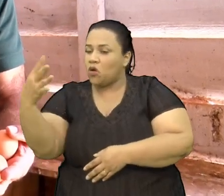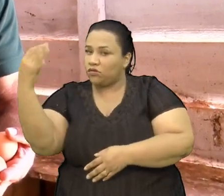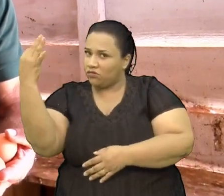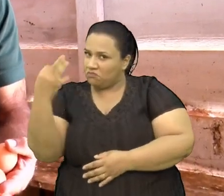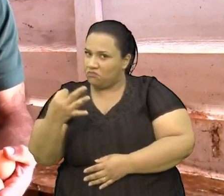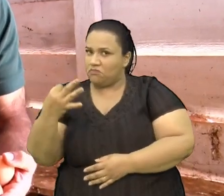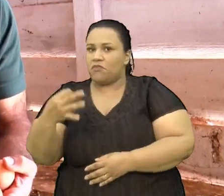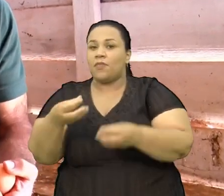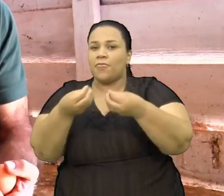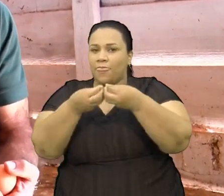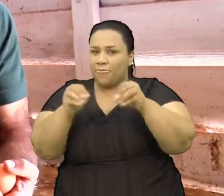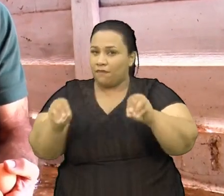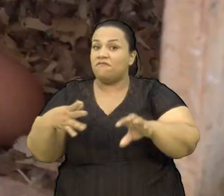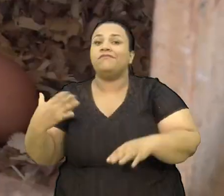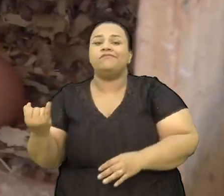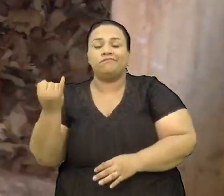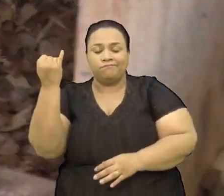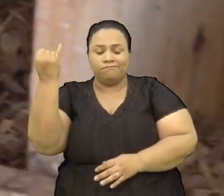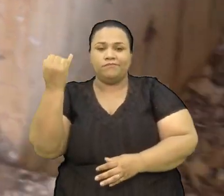é uma coisa Que é muito importante